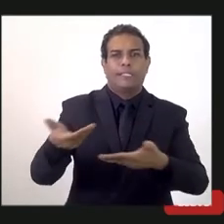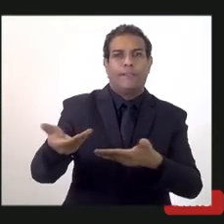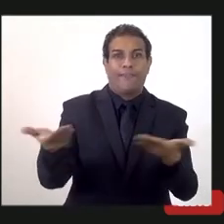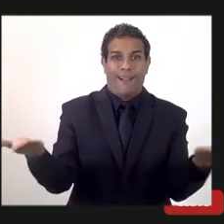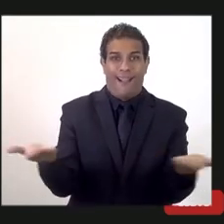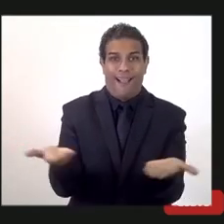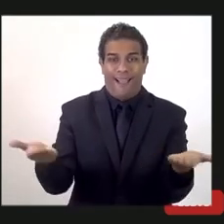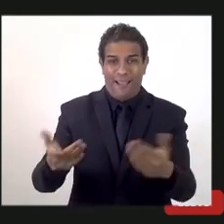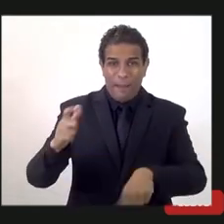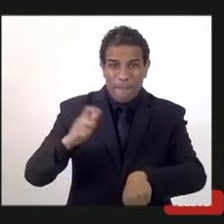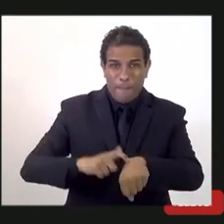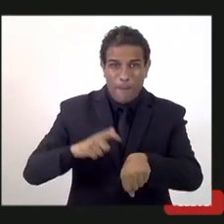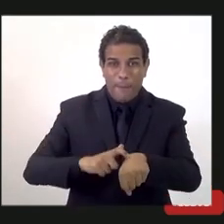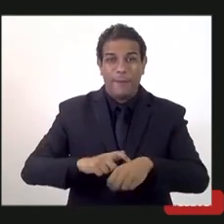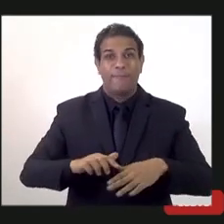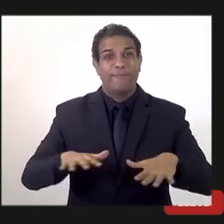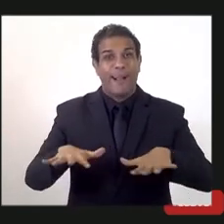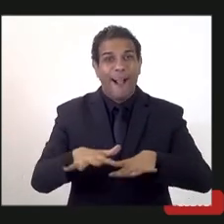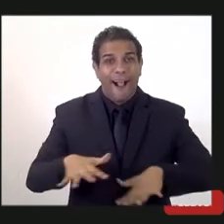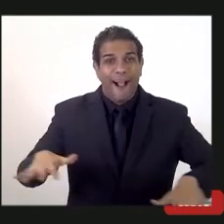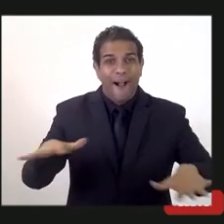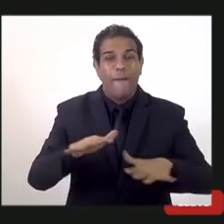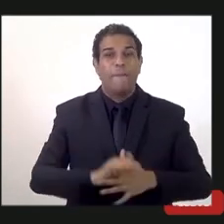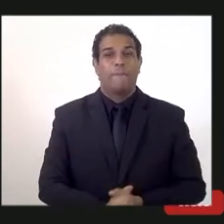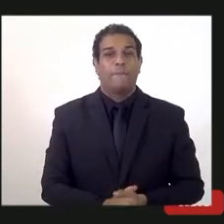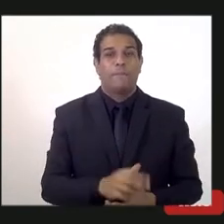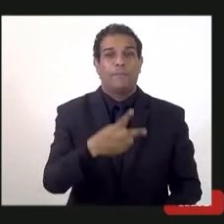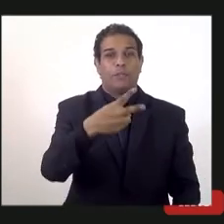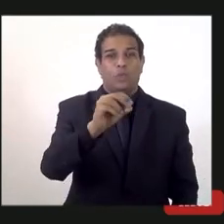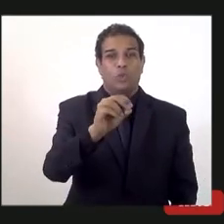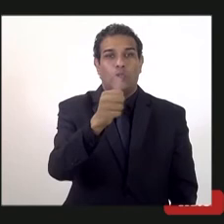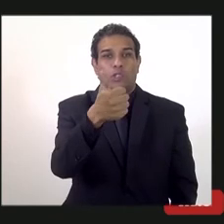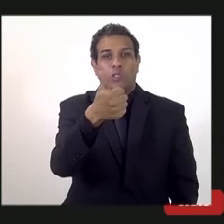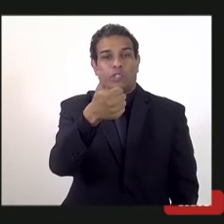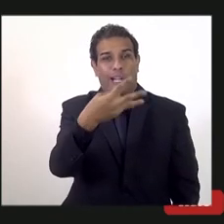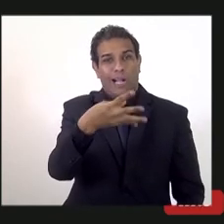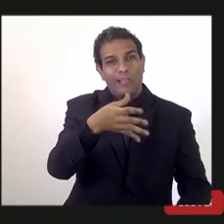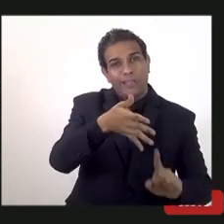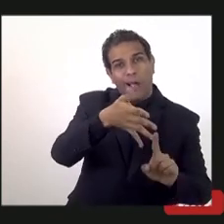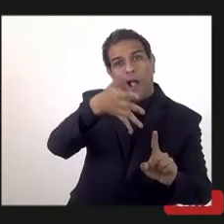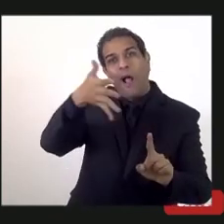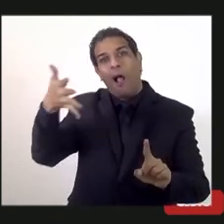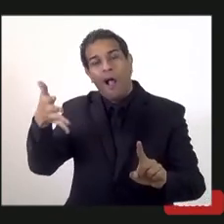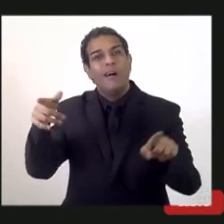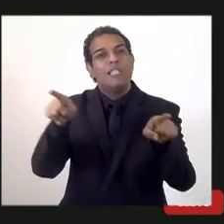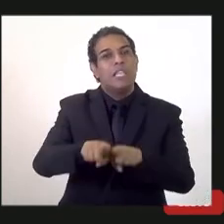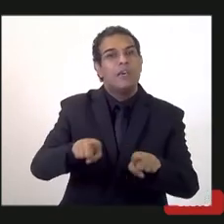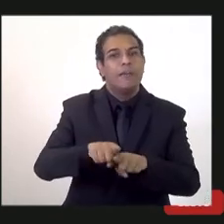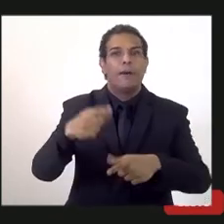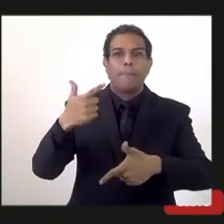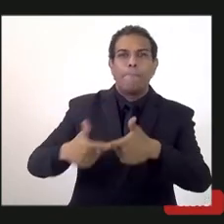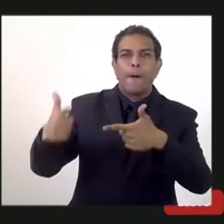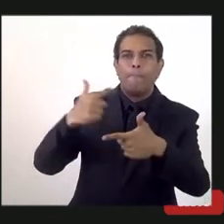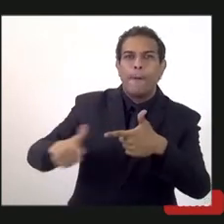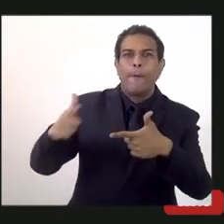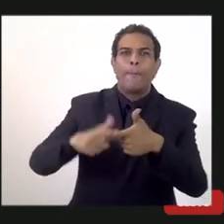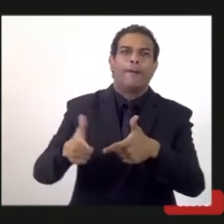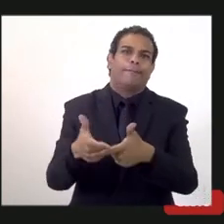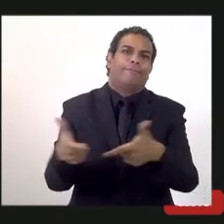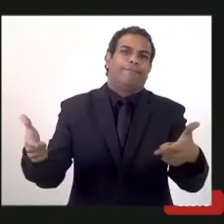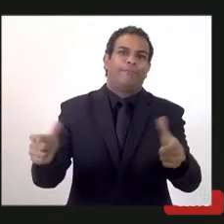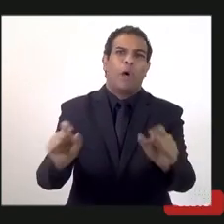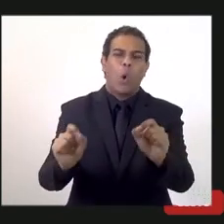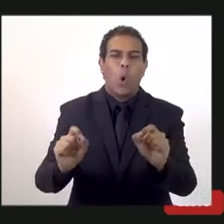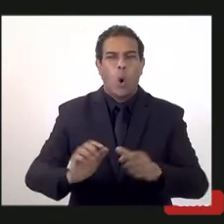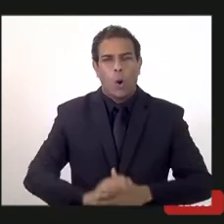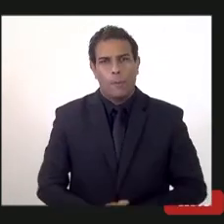nesse momento, nesse meio, que desde 2014 a gente veio, 2017 foi o pico, a gente teve um problema de violência muito grande que também